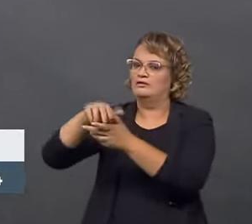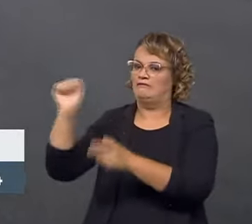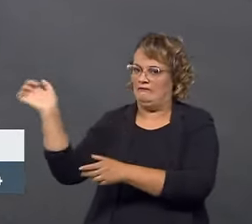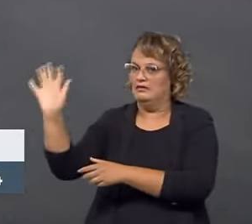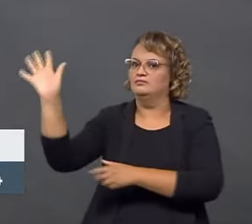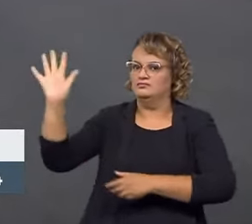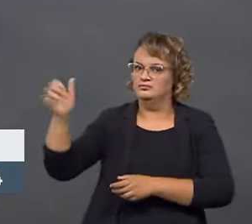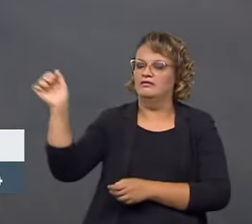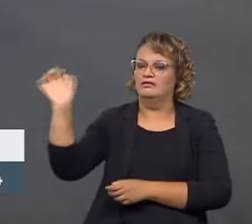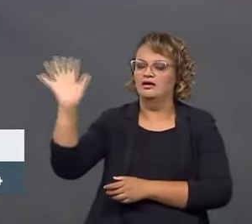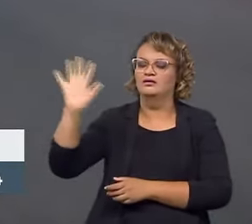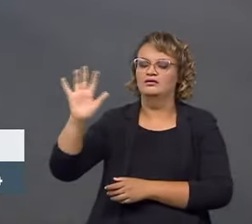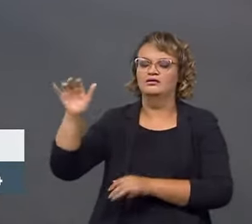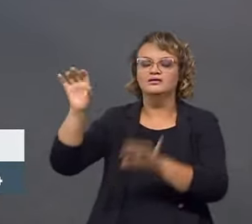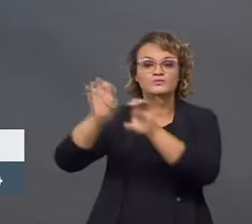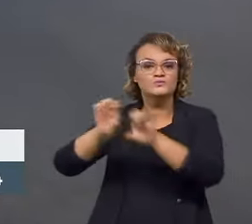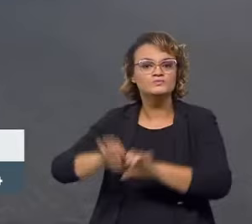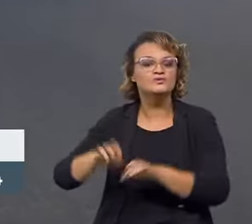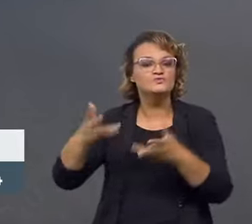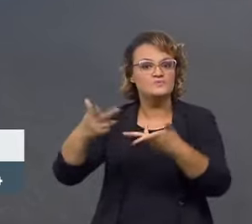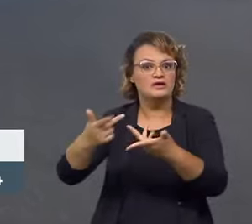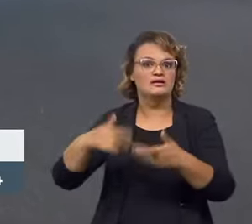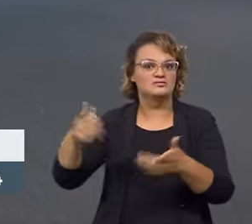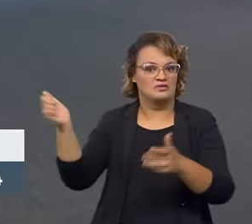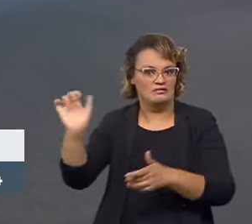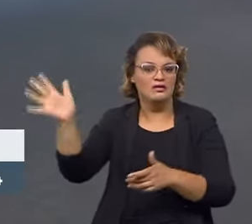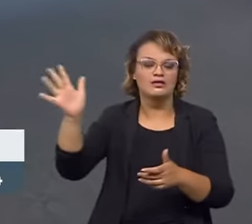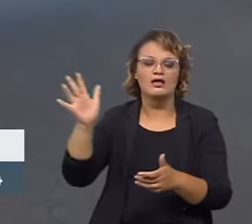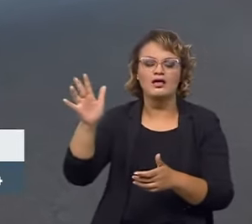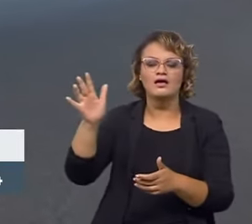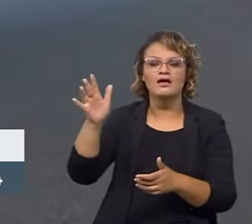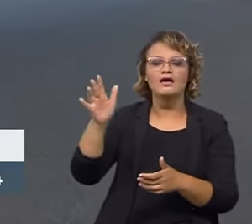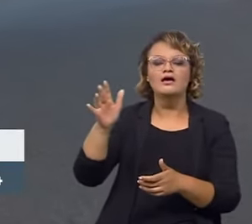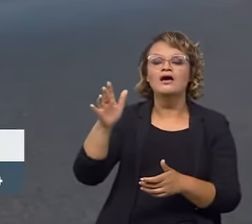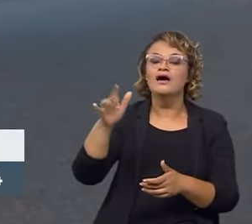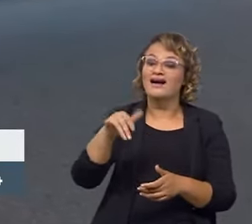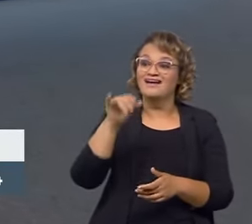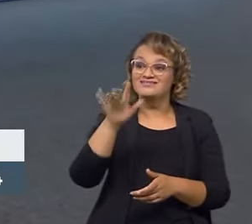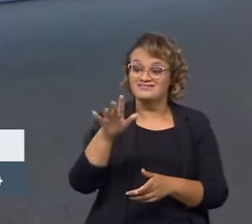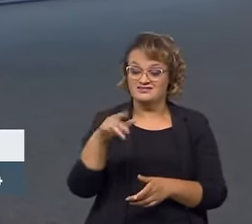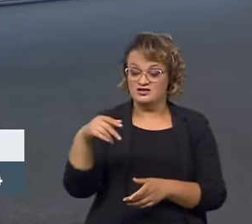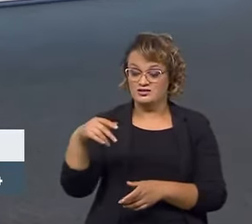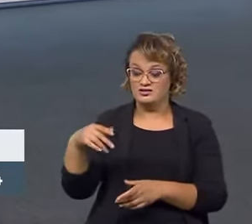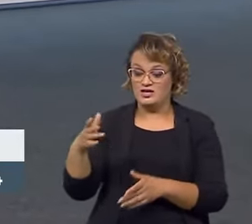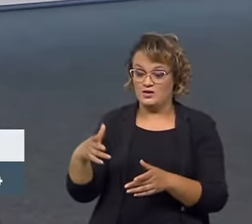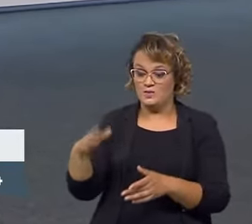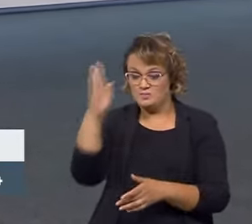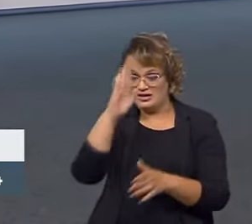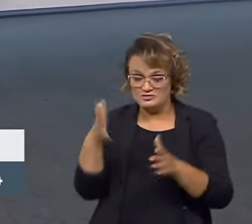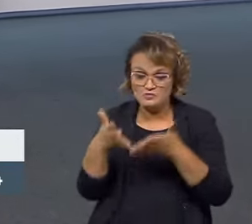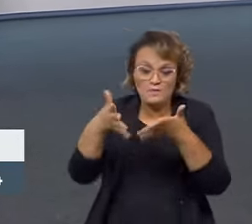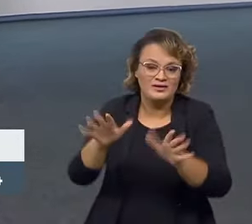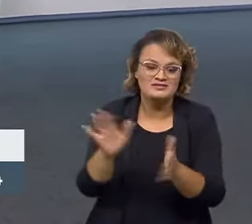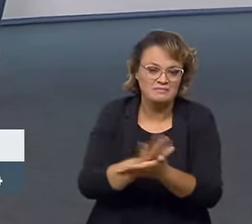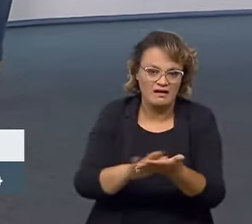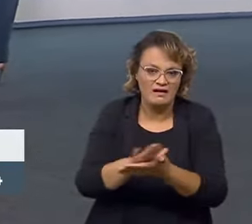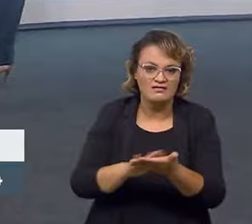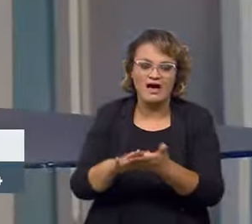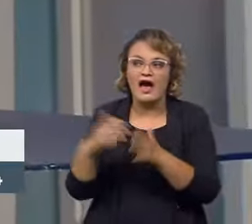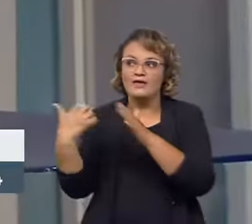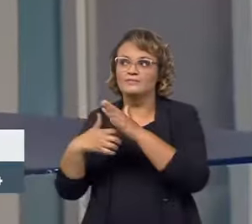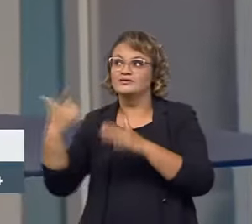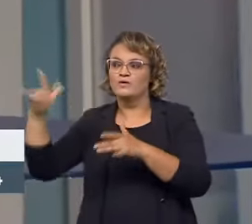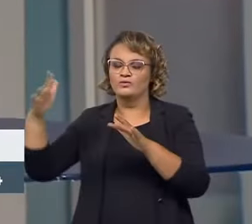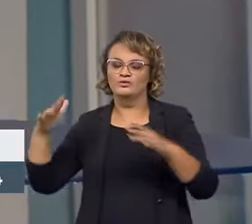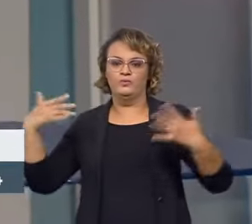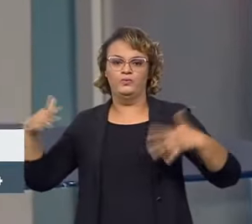infraestrutura da qualidade que nós chamamos, ela é muito cara. Então, se o Estado não participar disso, só as grandes empresas conseguiriam